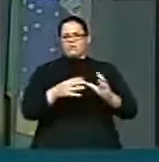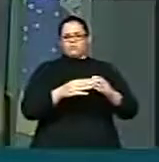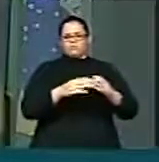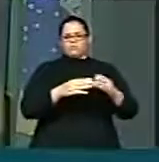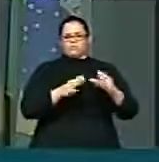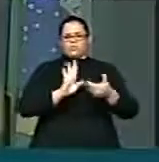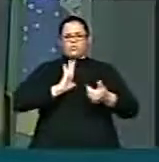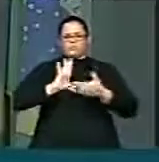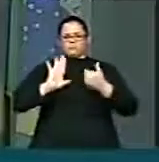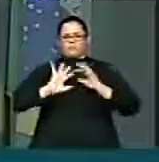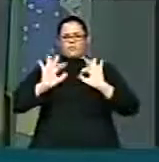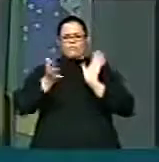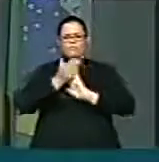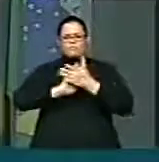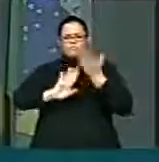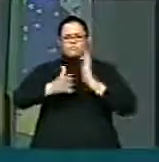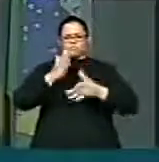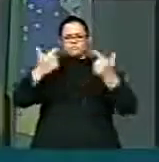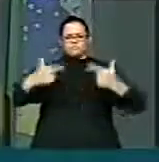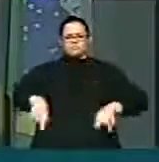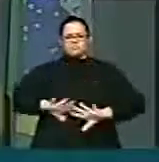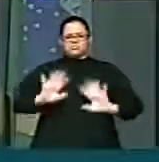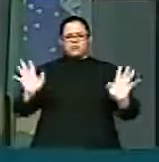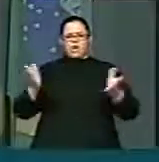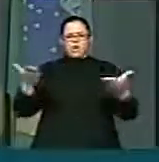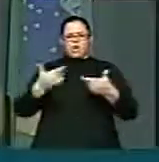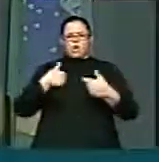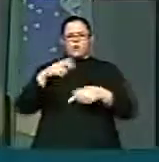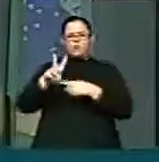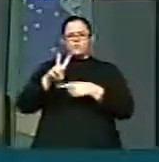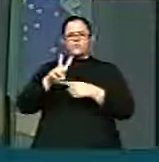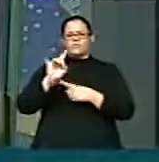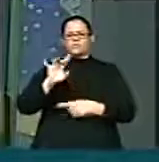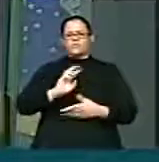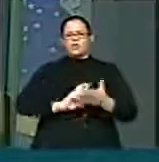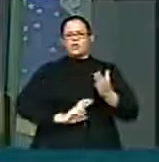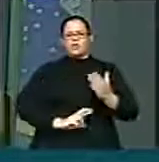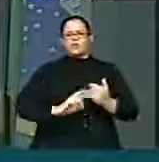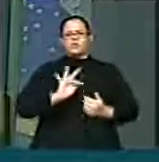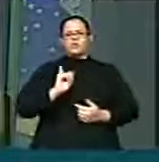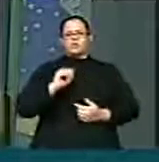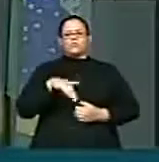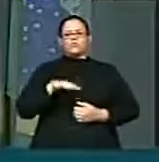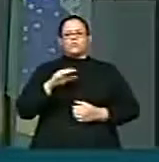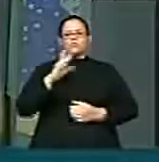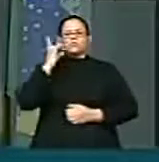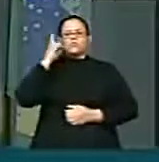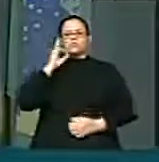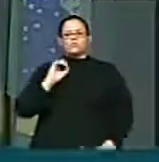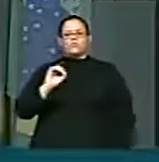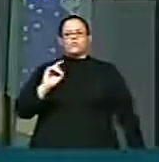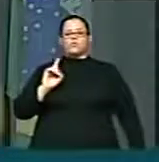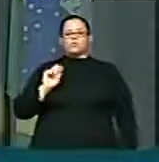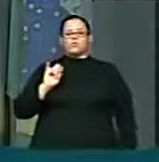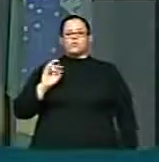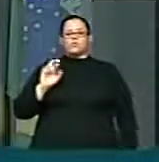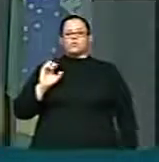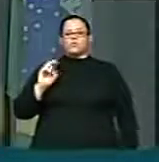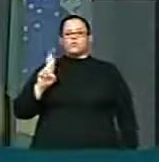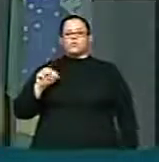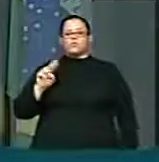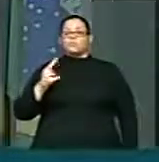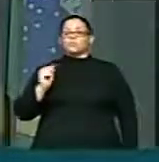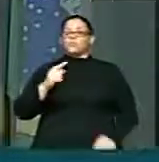aqui uma defesa do relatório final da CPMI, do deputado da Icunha, porque estou vendo que ele está refletindo